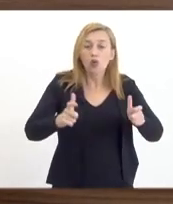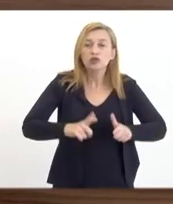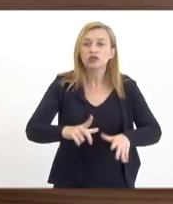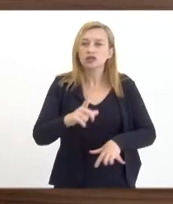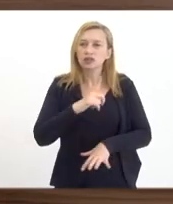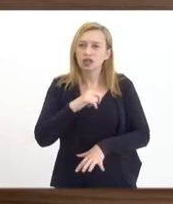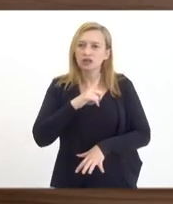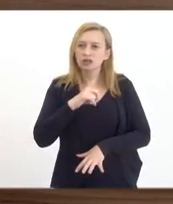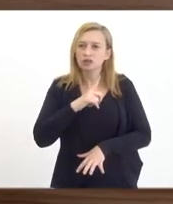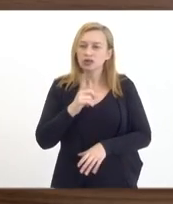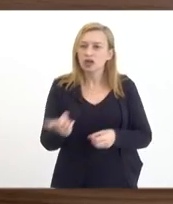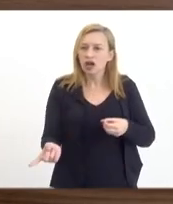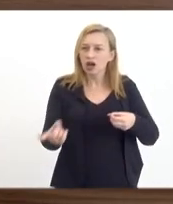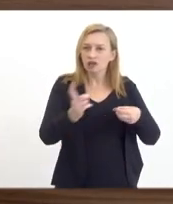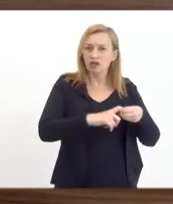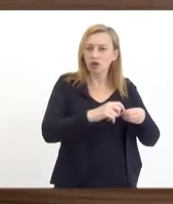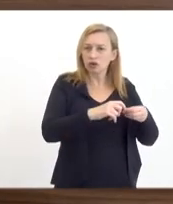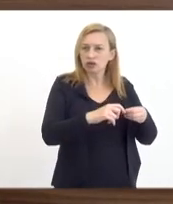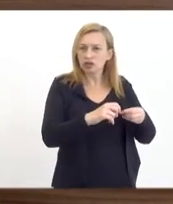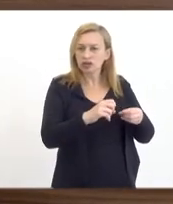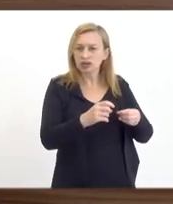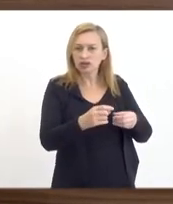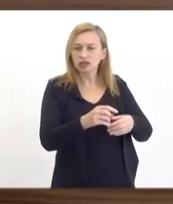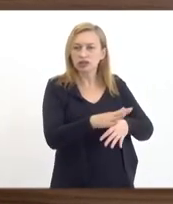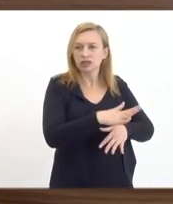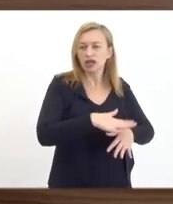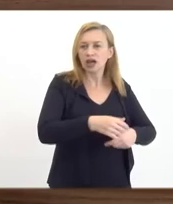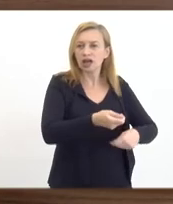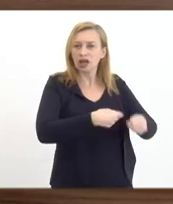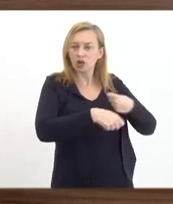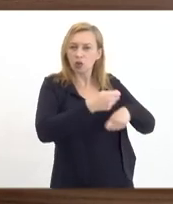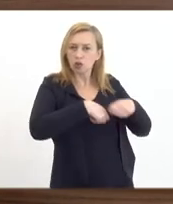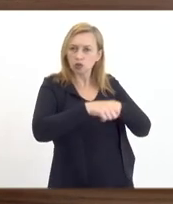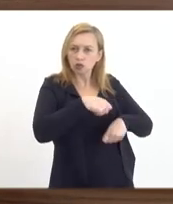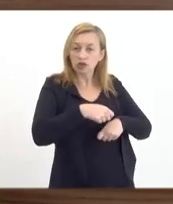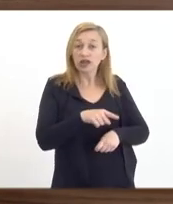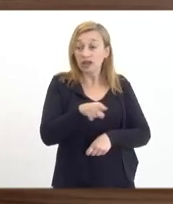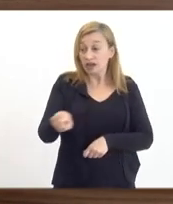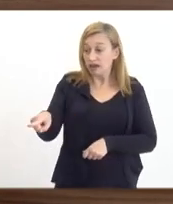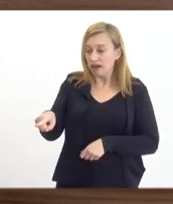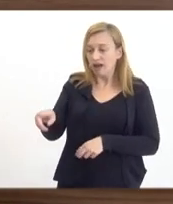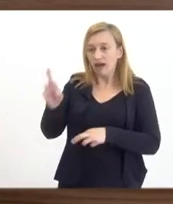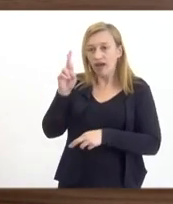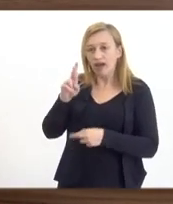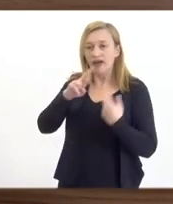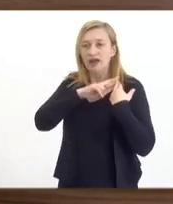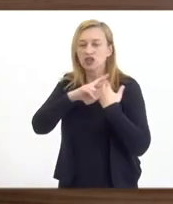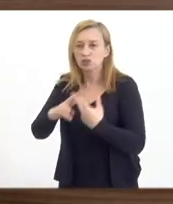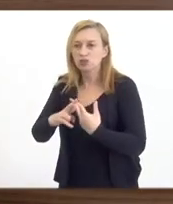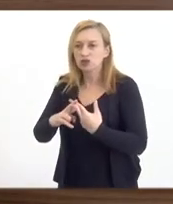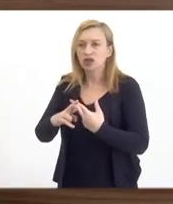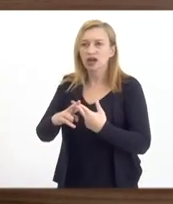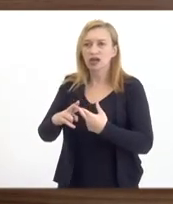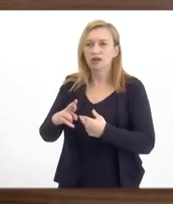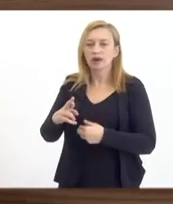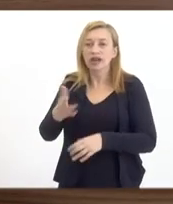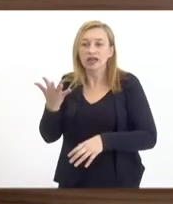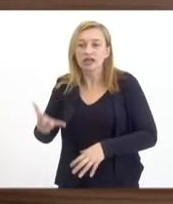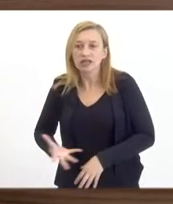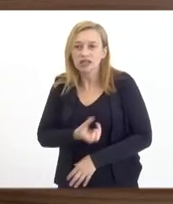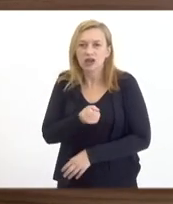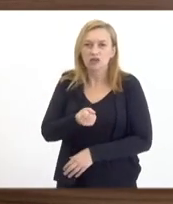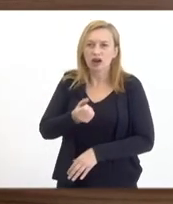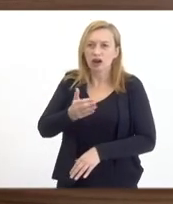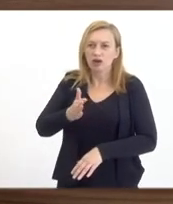tendo a retomada da desatividade econômica, que elas foram responsáveis para tentar salvar o